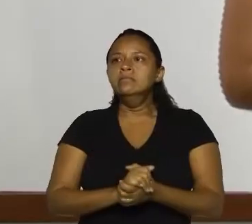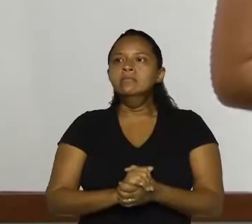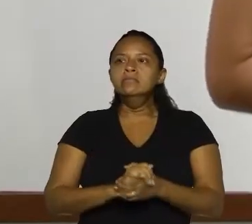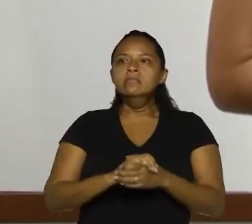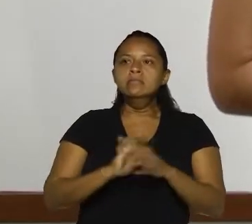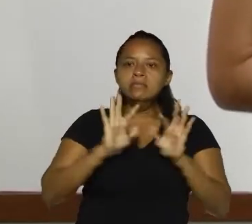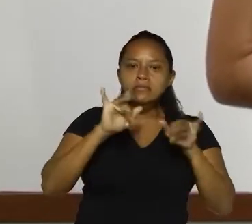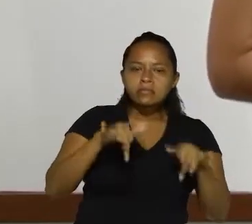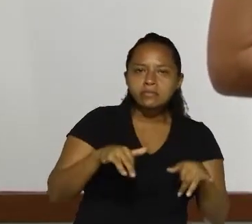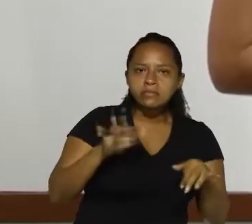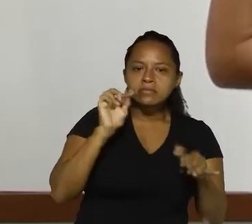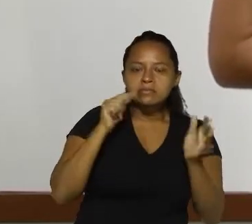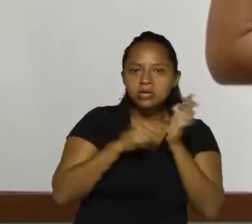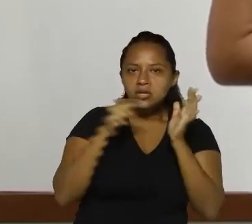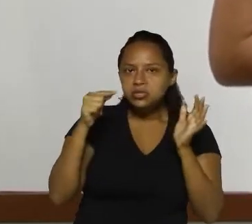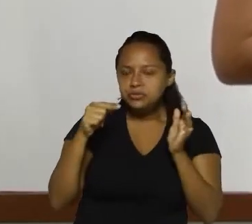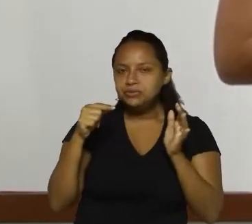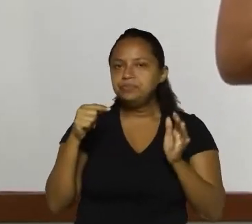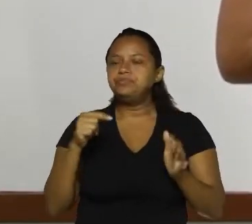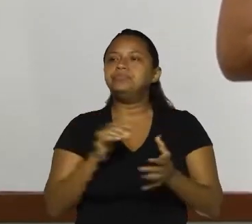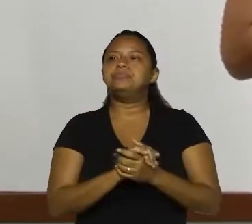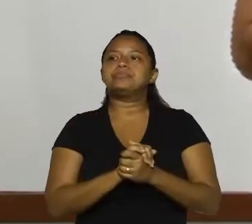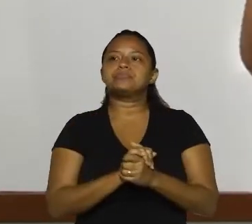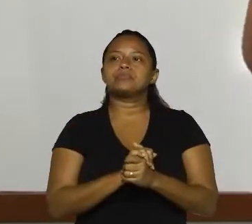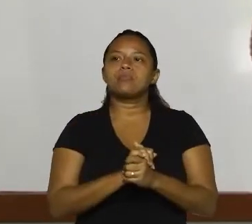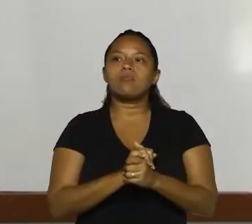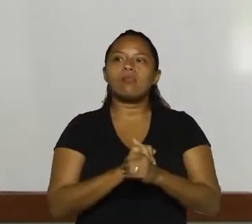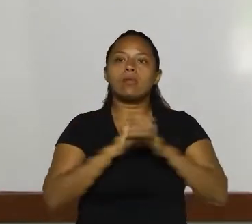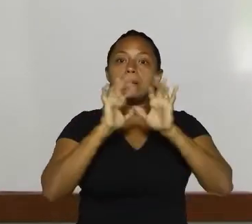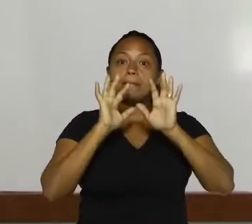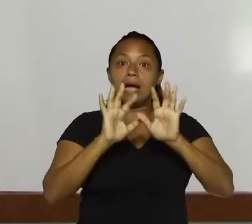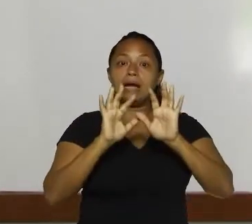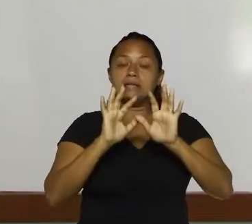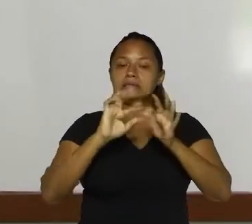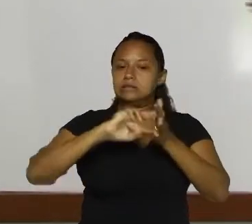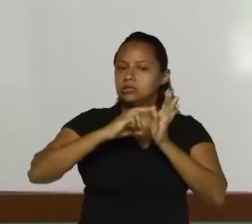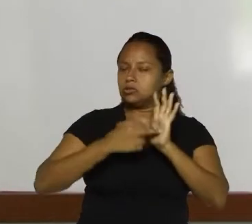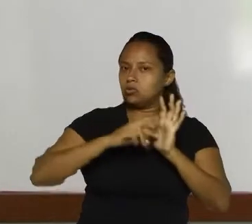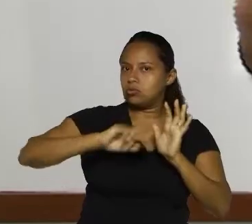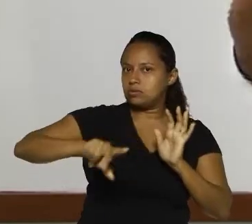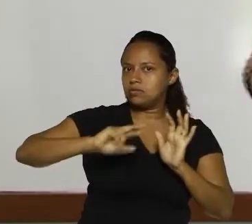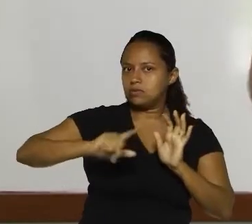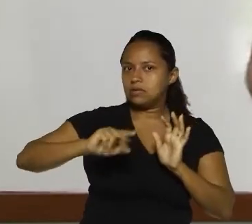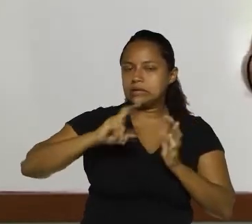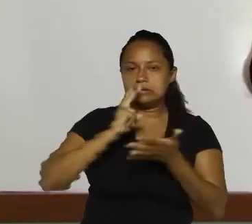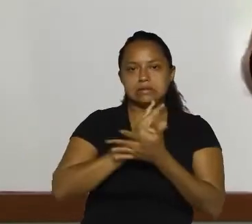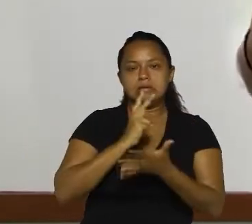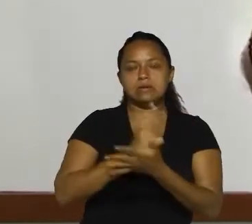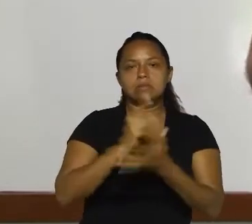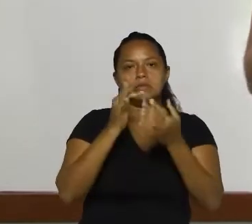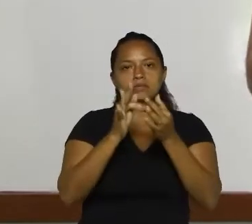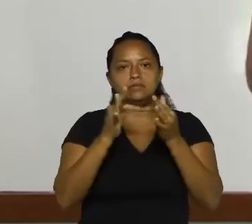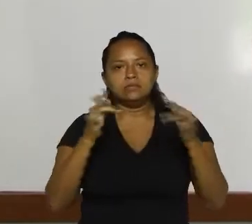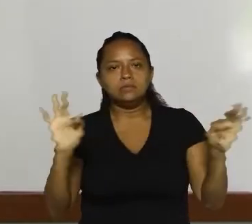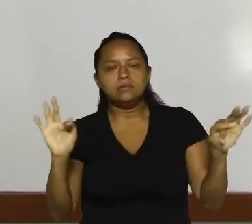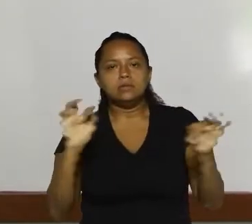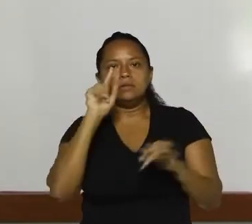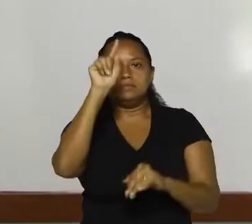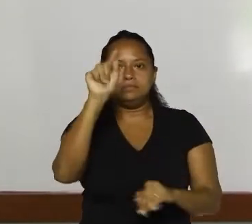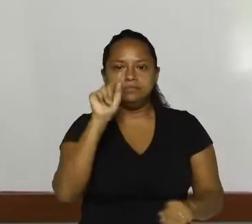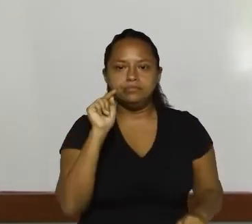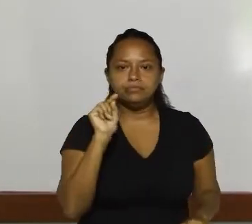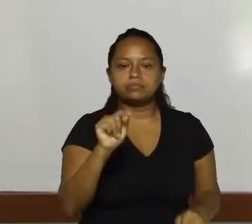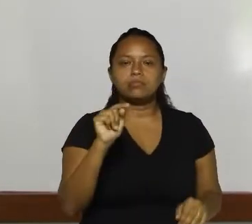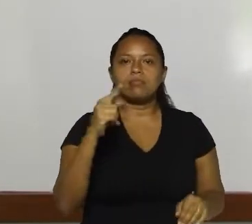Termina com o ponto de exclamação obrigatoriamente. Mas, não significa que todas as vezes em que eu tiver um ponto de